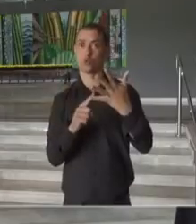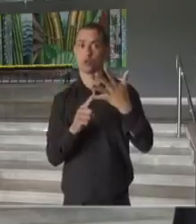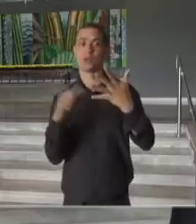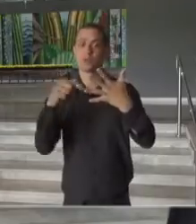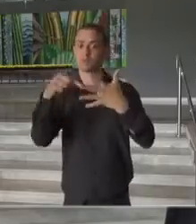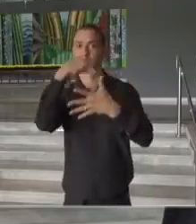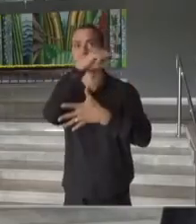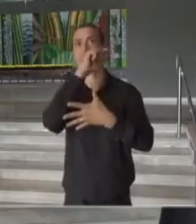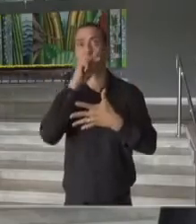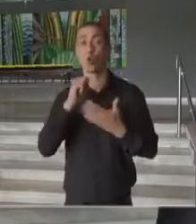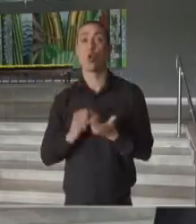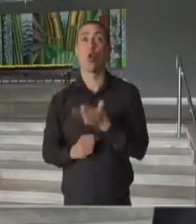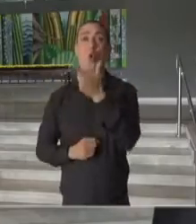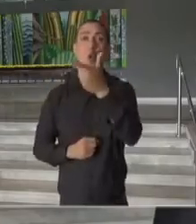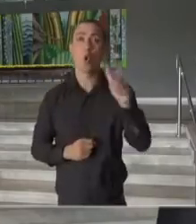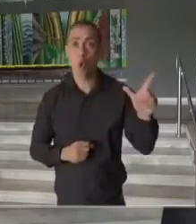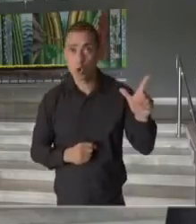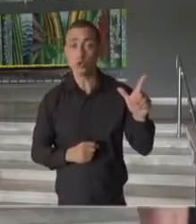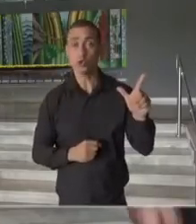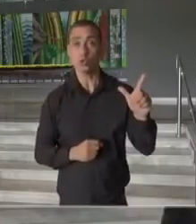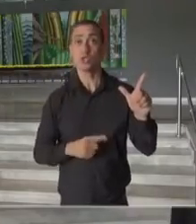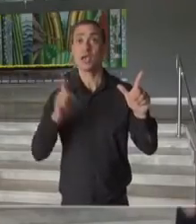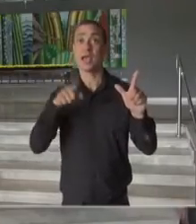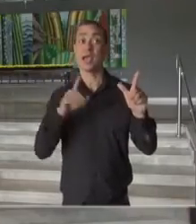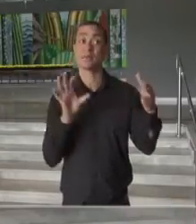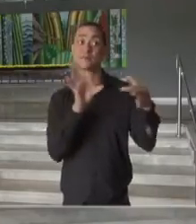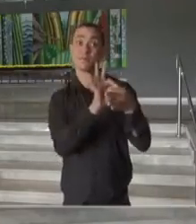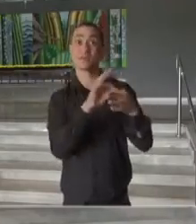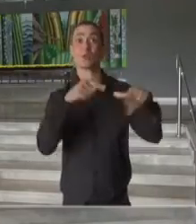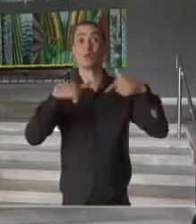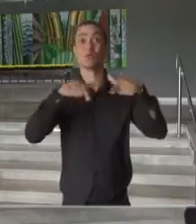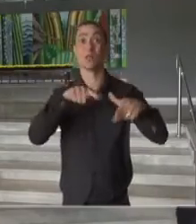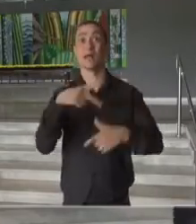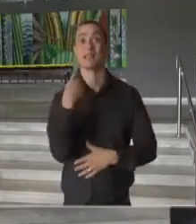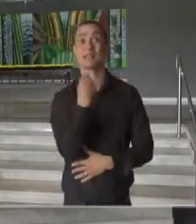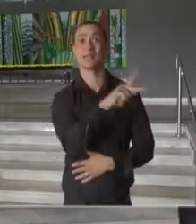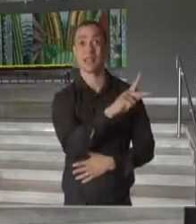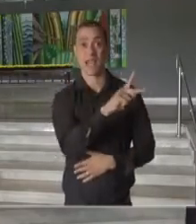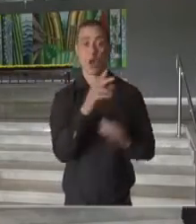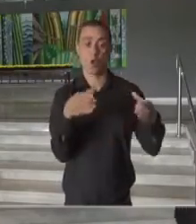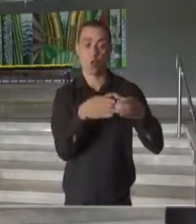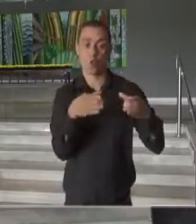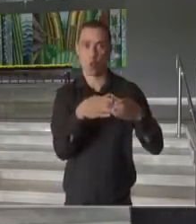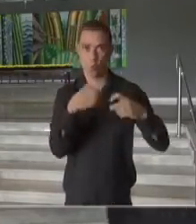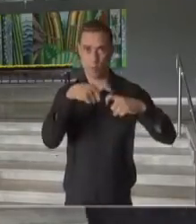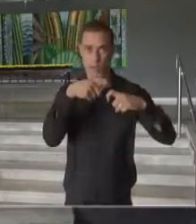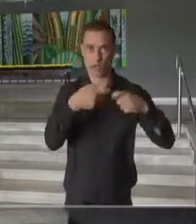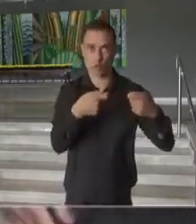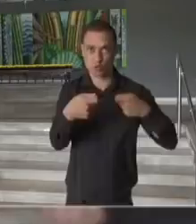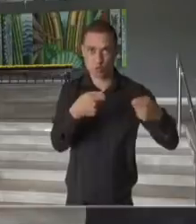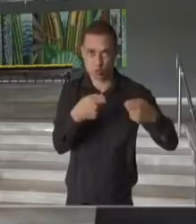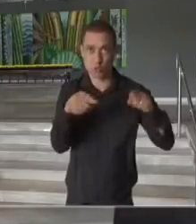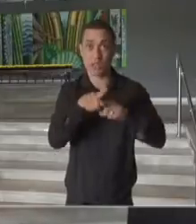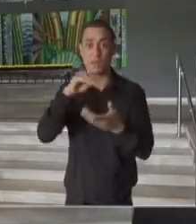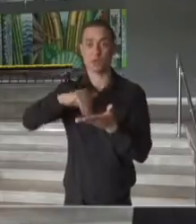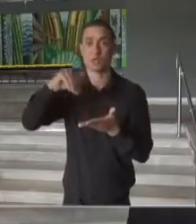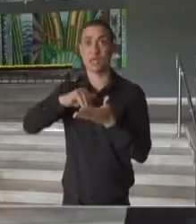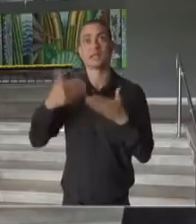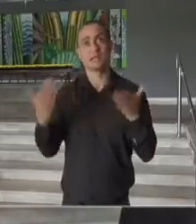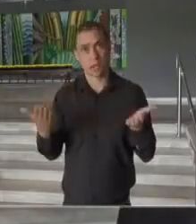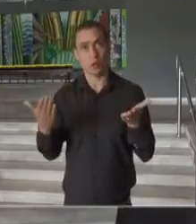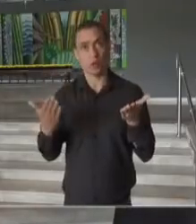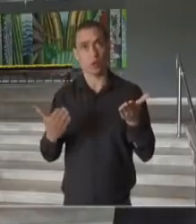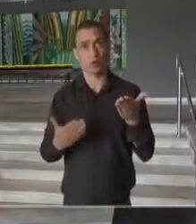vacinação. Os outros indicadores eles estão sendo trabalhados pelo comitê de contingência e pelo secretário. então